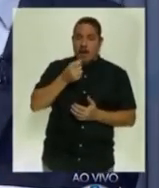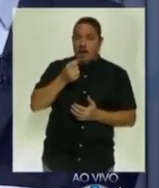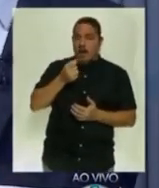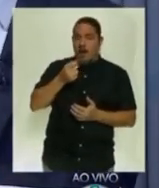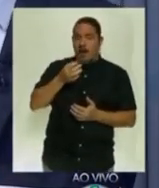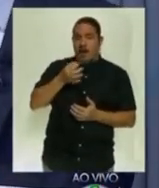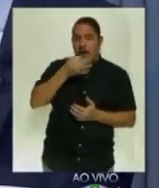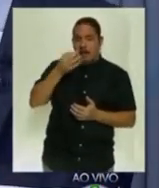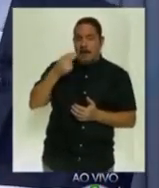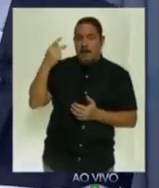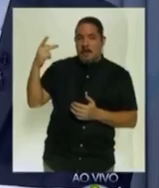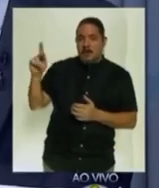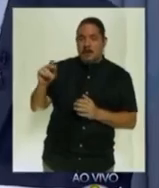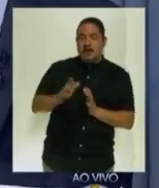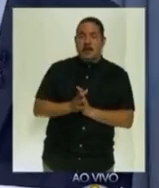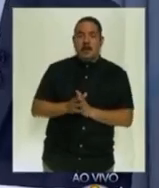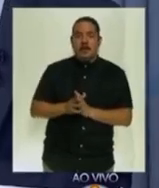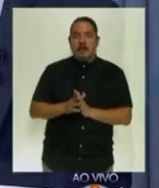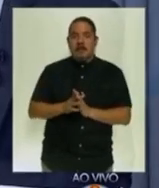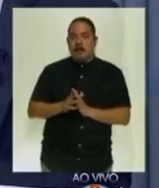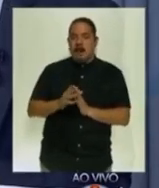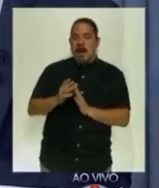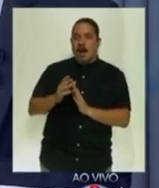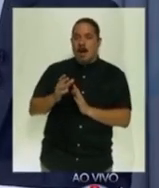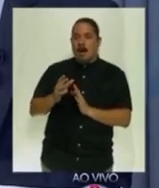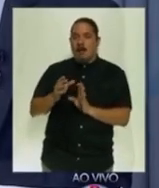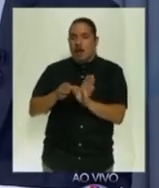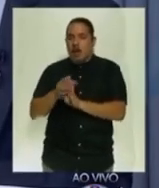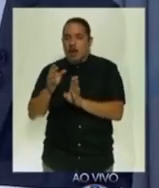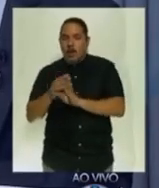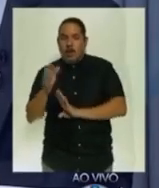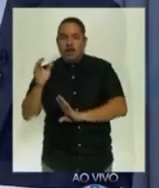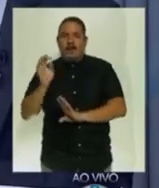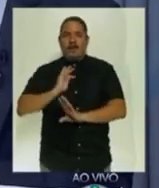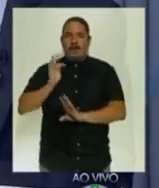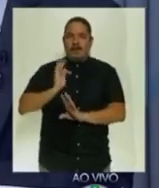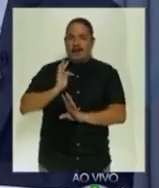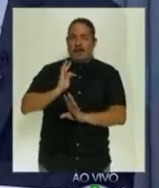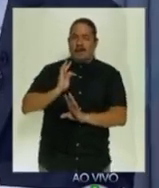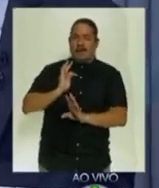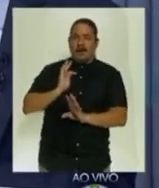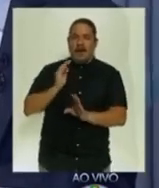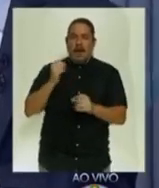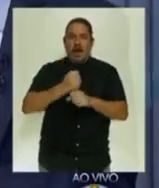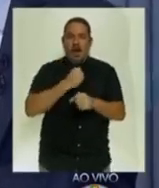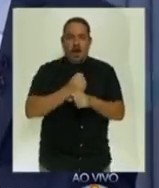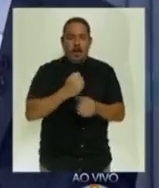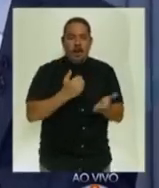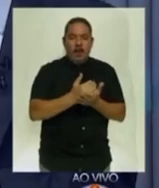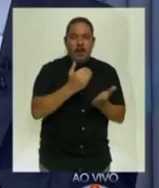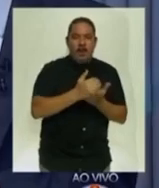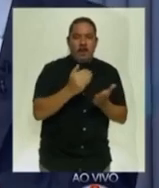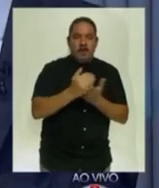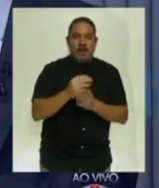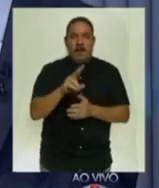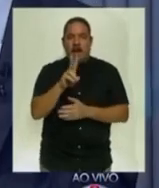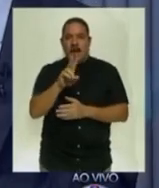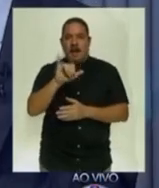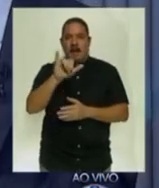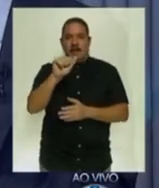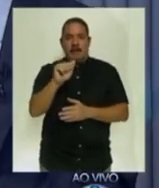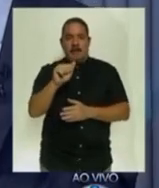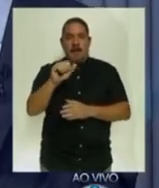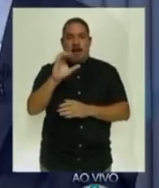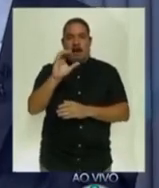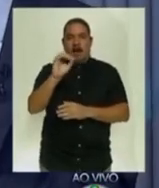as orientações técnicas, a obra ter começado pela Via Costeira, ali em frente aos hotéis, que temos que preservar, mas